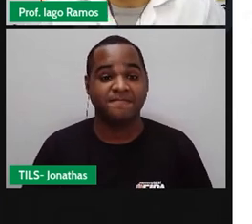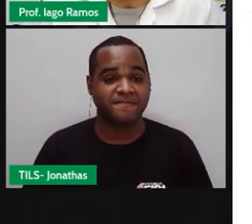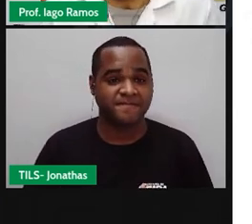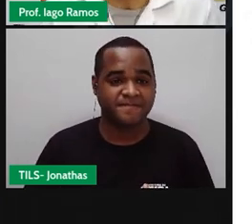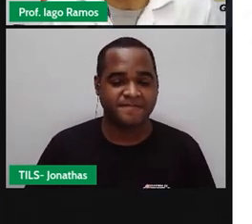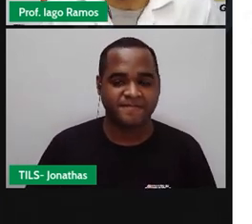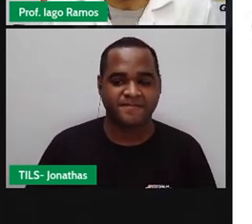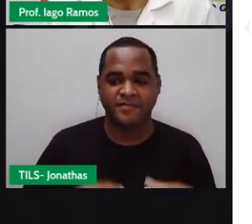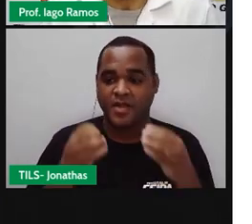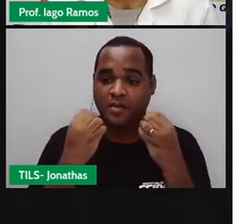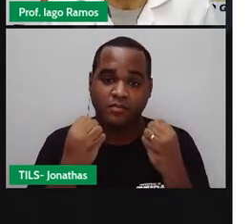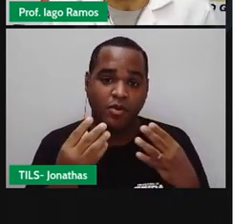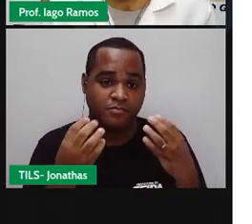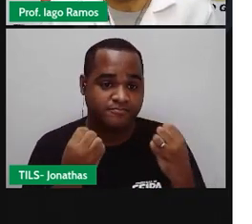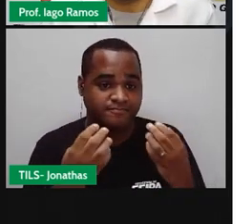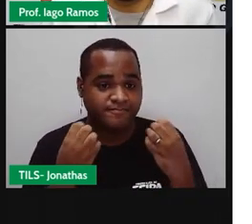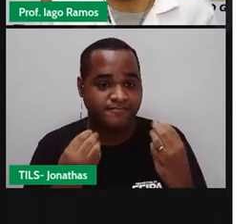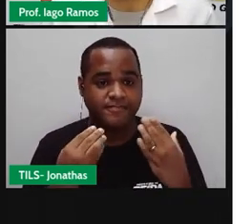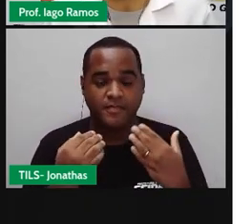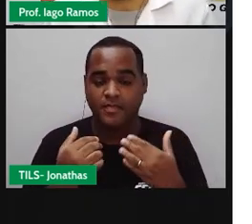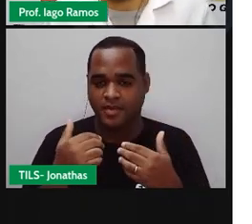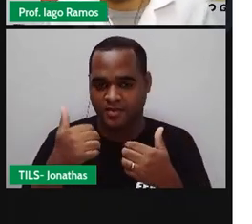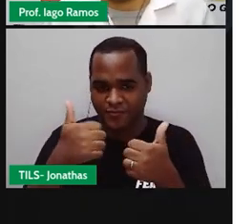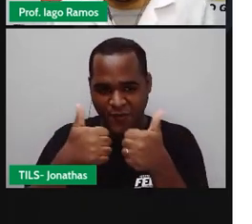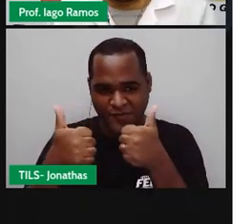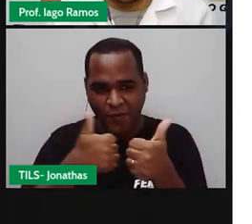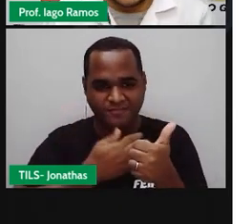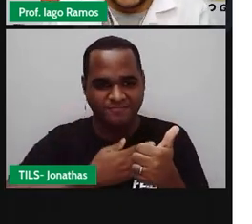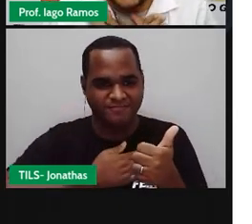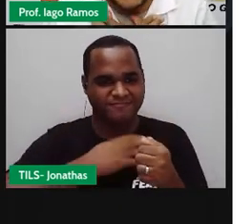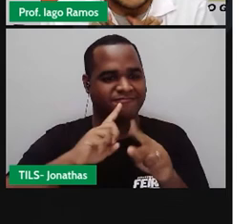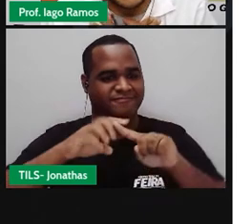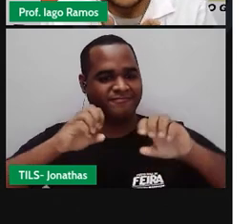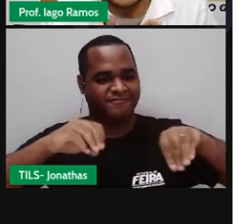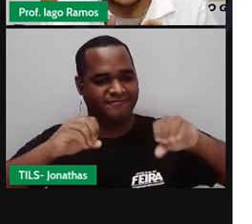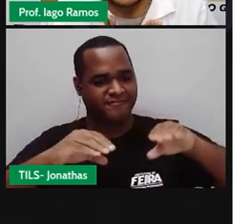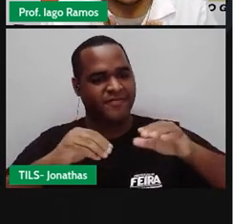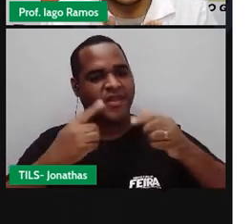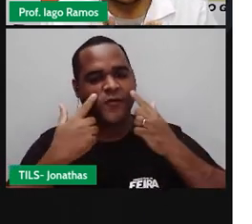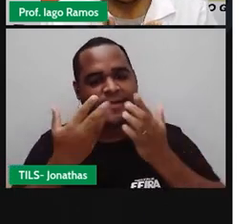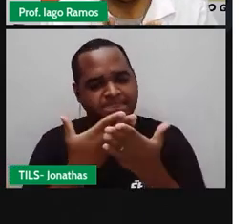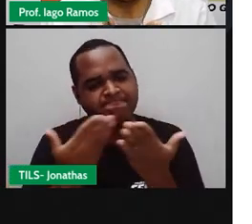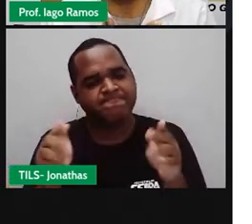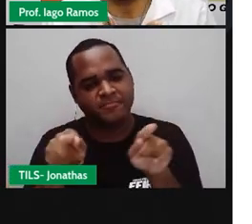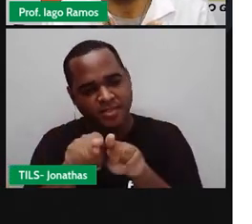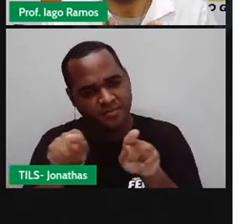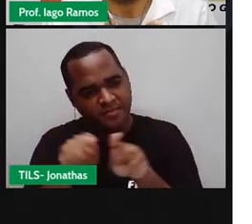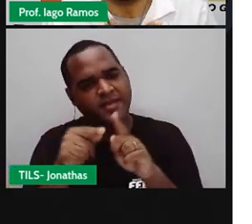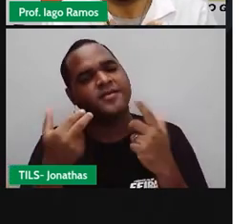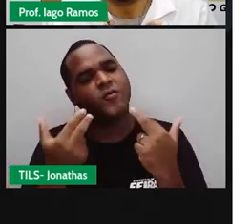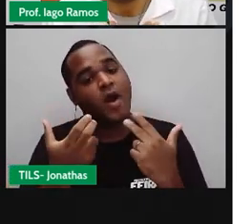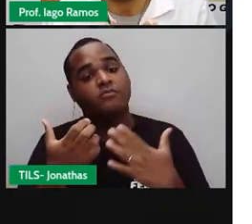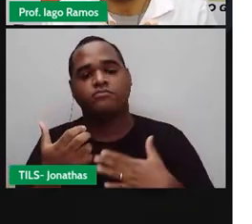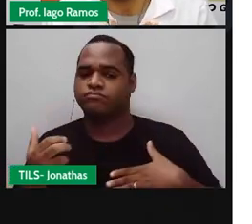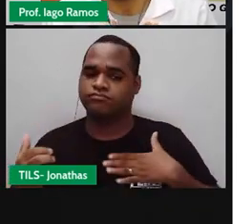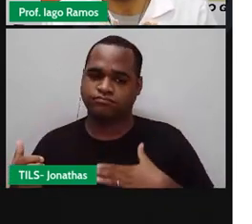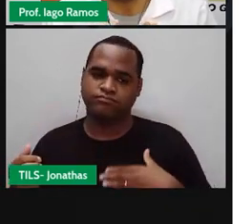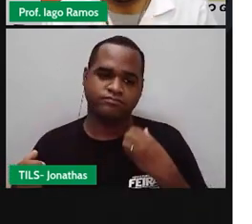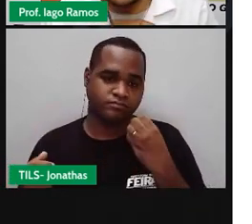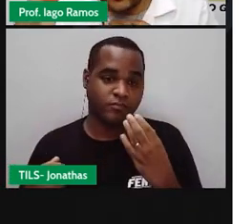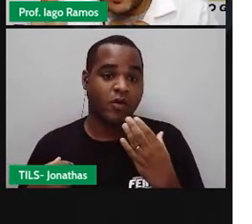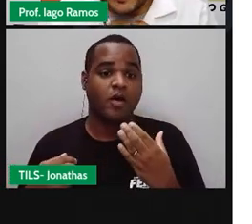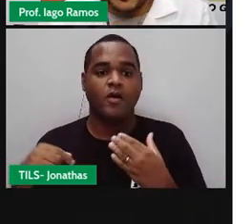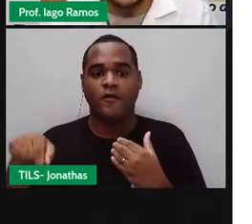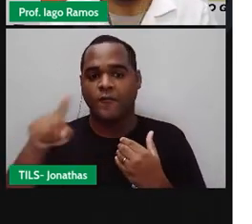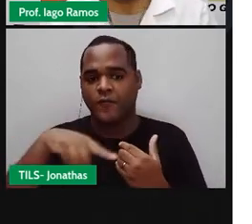Bom. Curtiu a aula? Gostou? Eu gostei. Eu espero que você também tenha gostado. Tá bom? Porque a gente